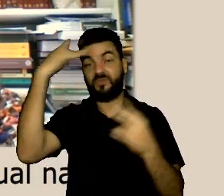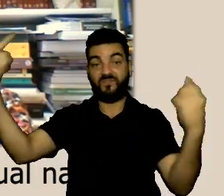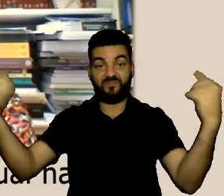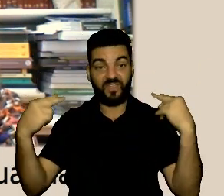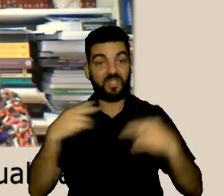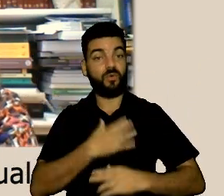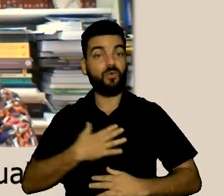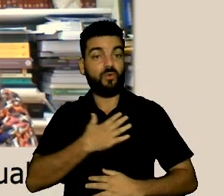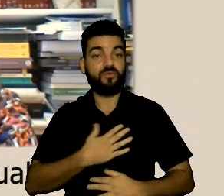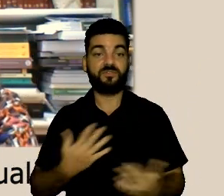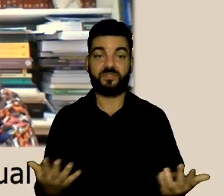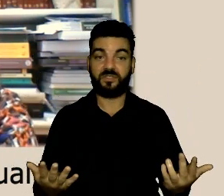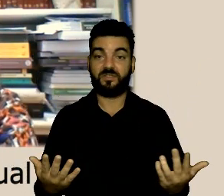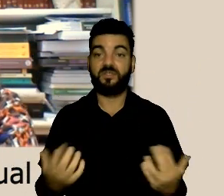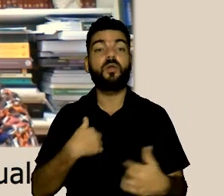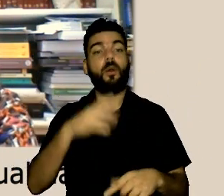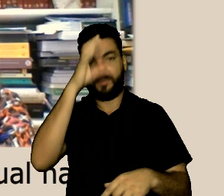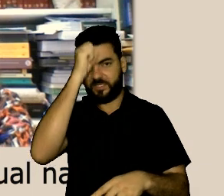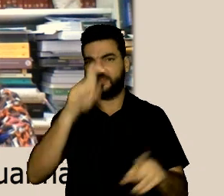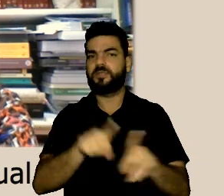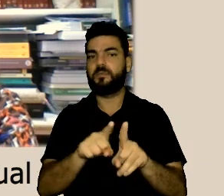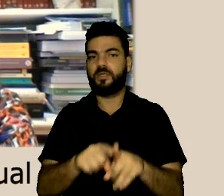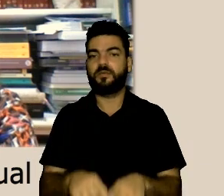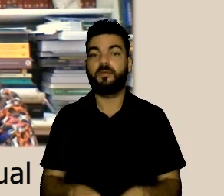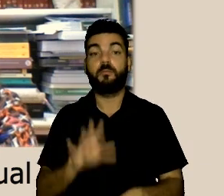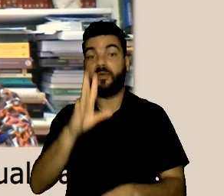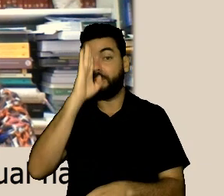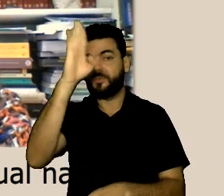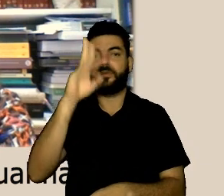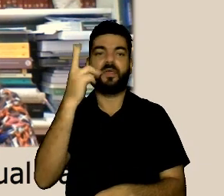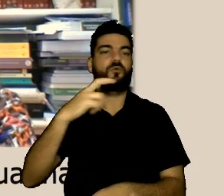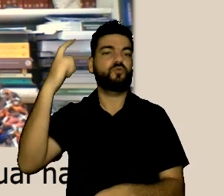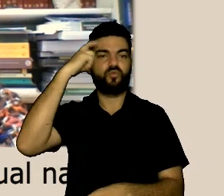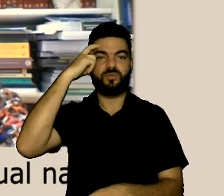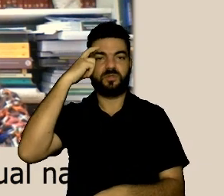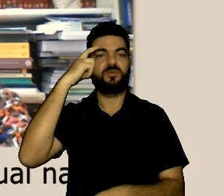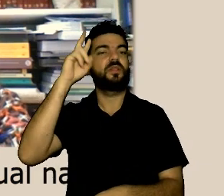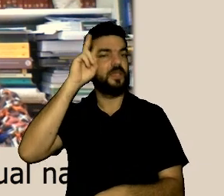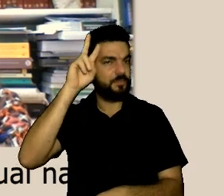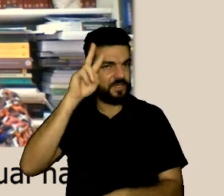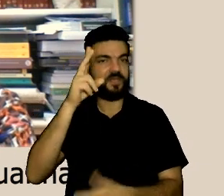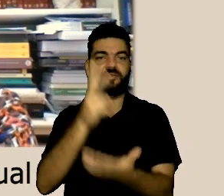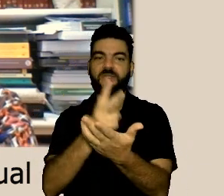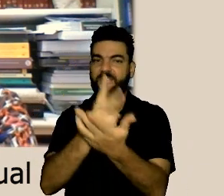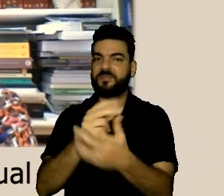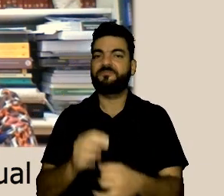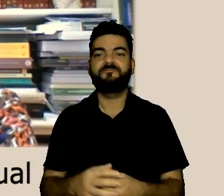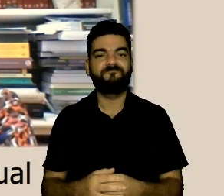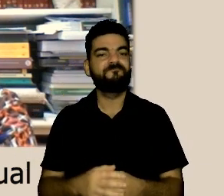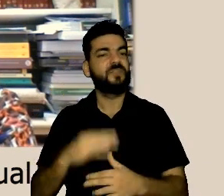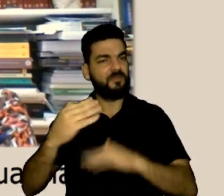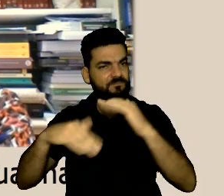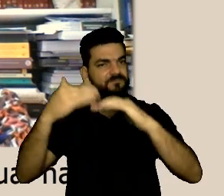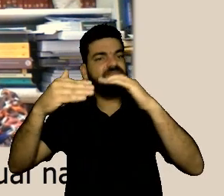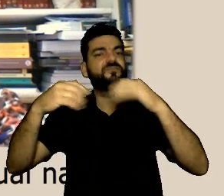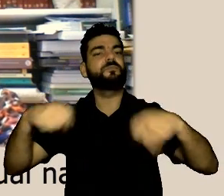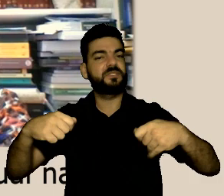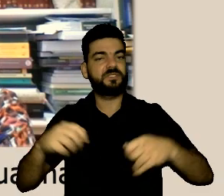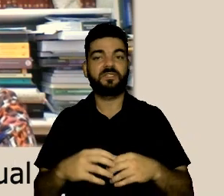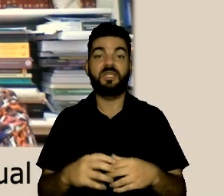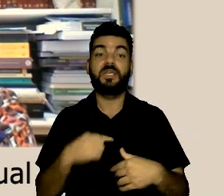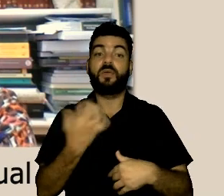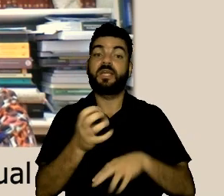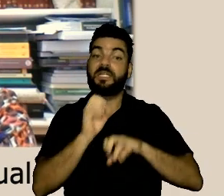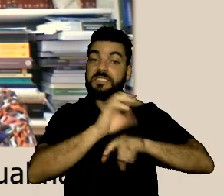que seja hermética né que a gente de fato discuta e aprenda mas a cultura da empresa